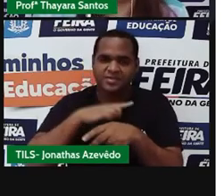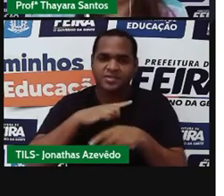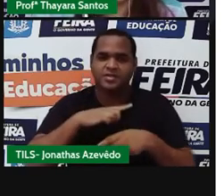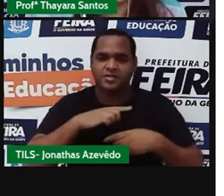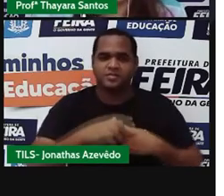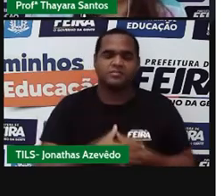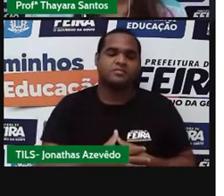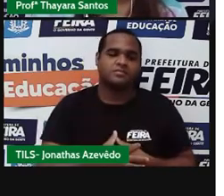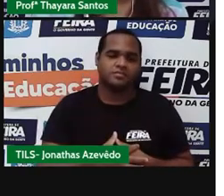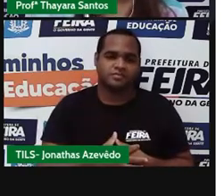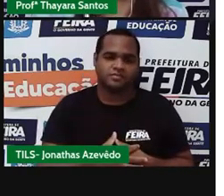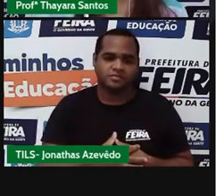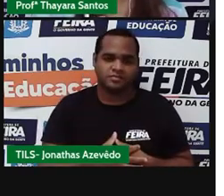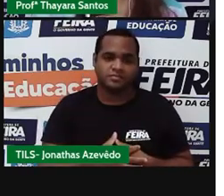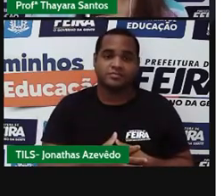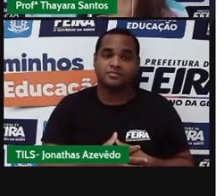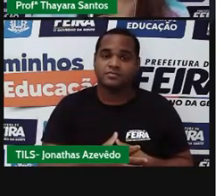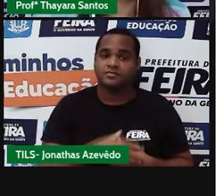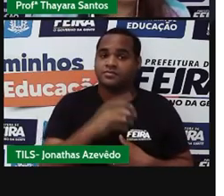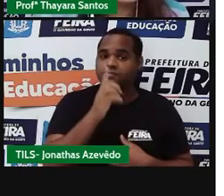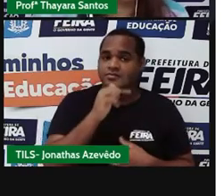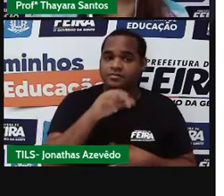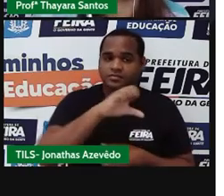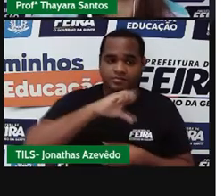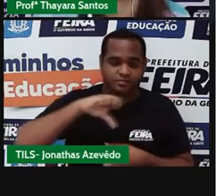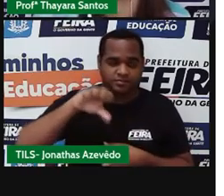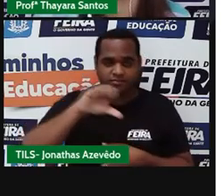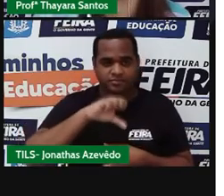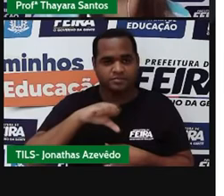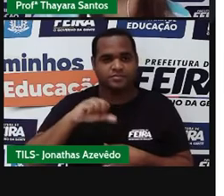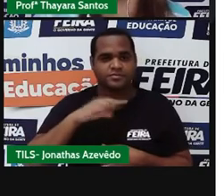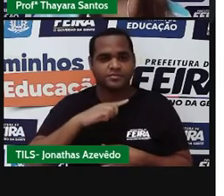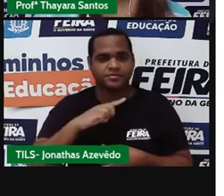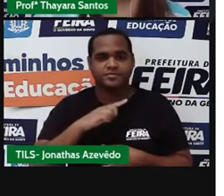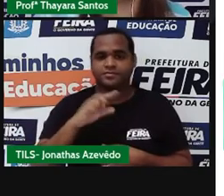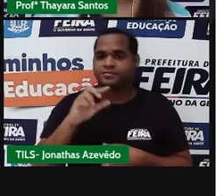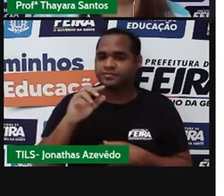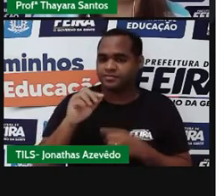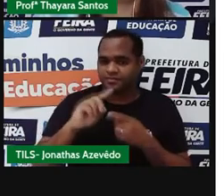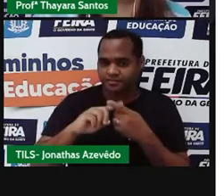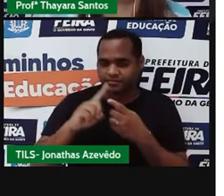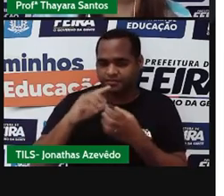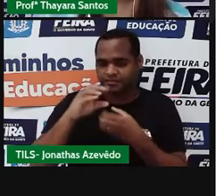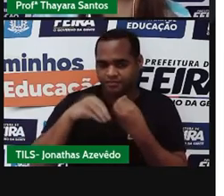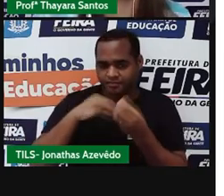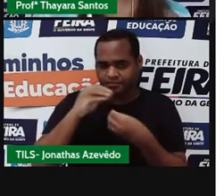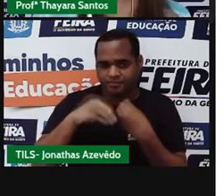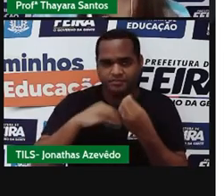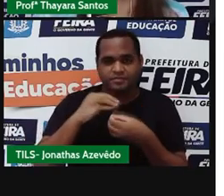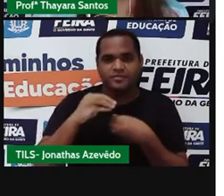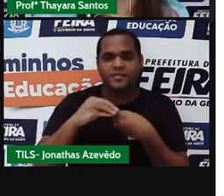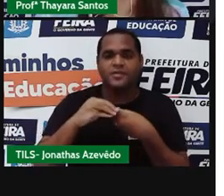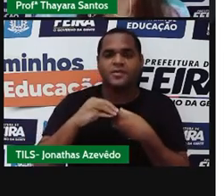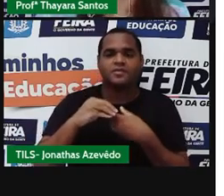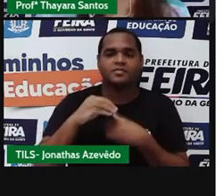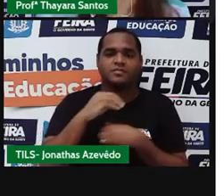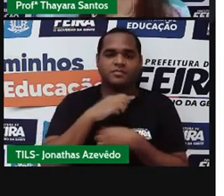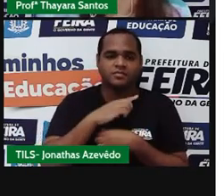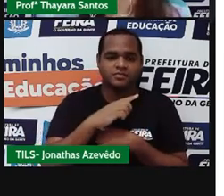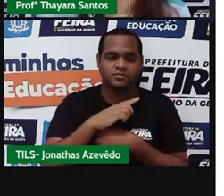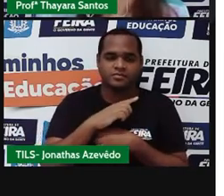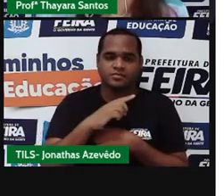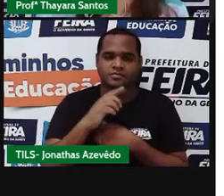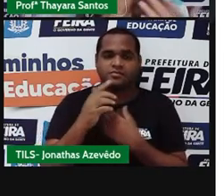heterogênea. Água mais óleo, mistura heterogênea também. Água mais açúcar. Quando a gente